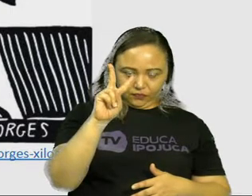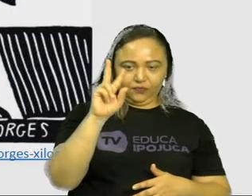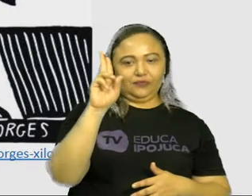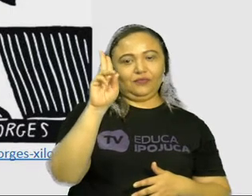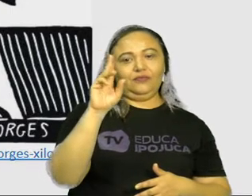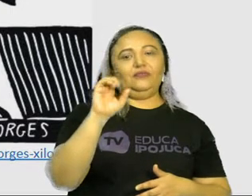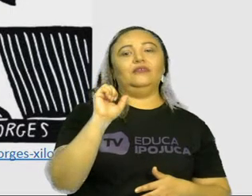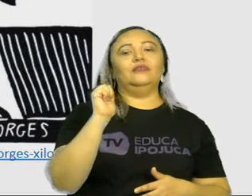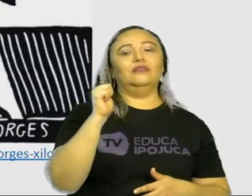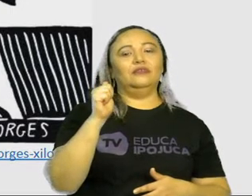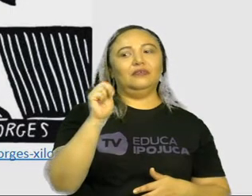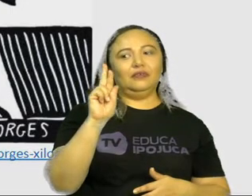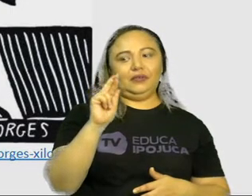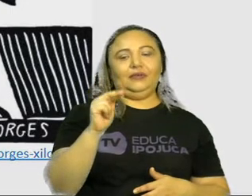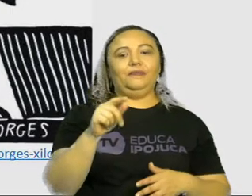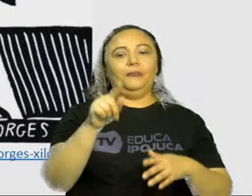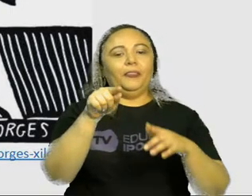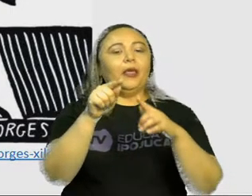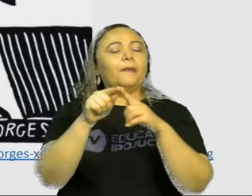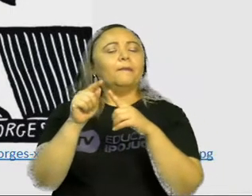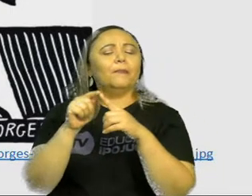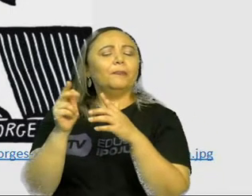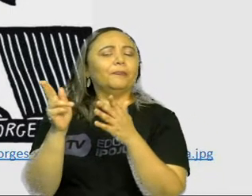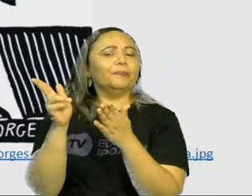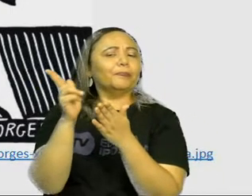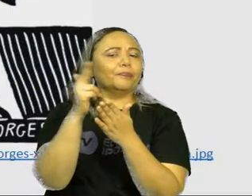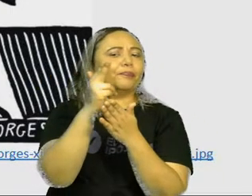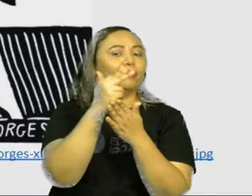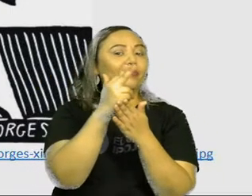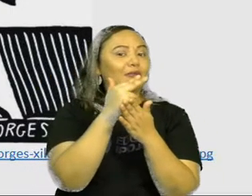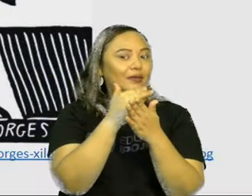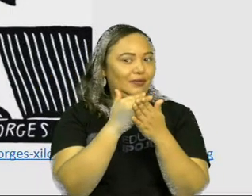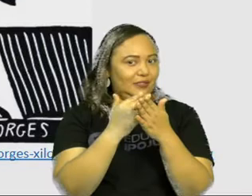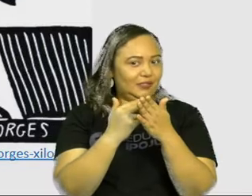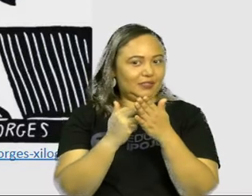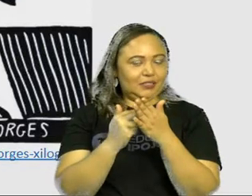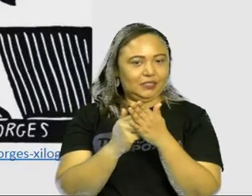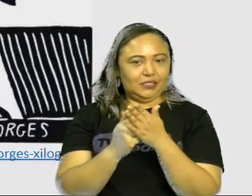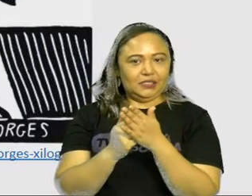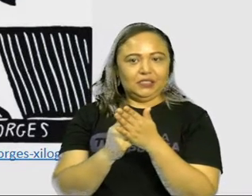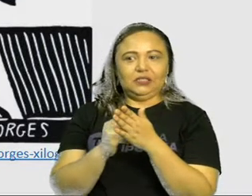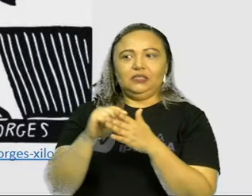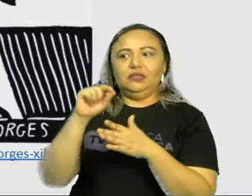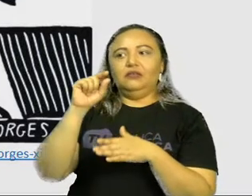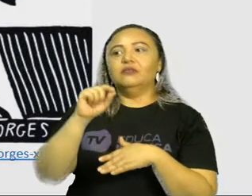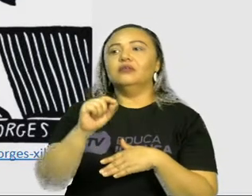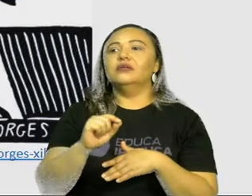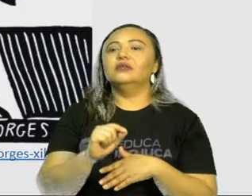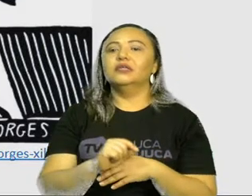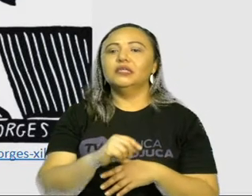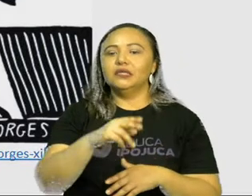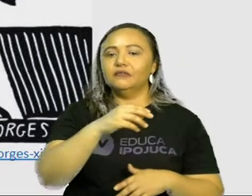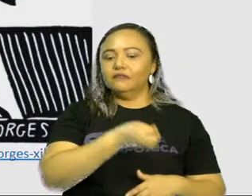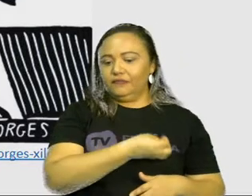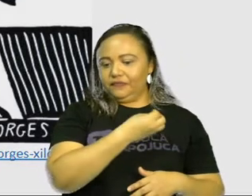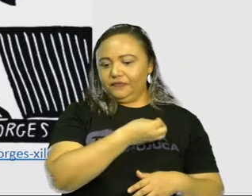contemporânea porque exige uma técnica mais elaborada para poder